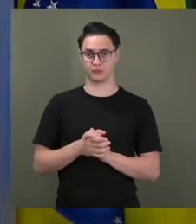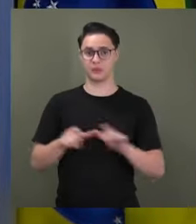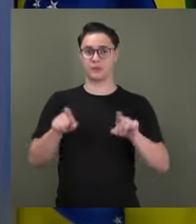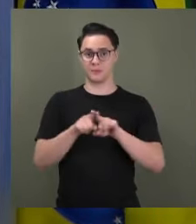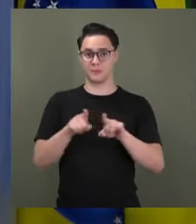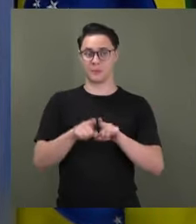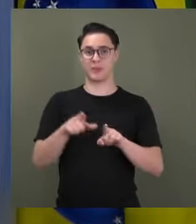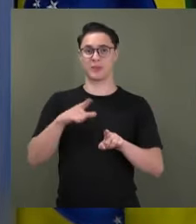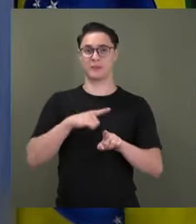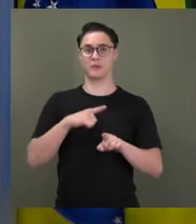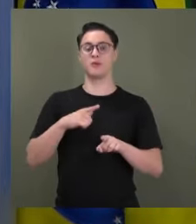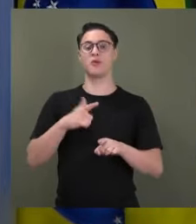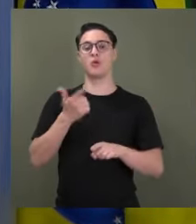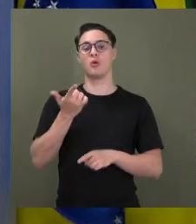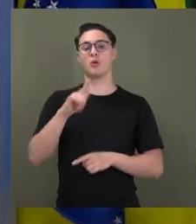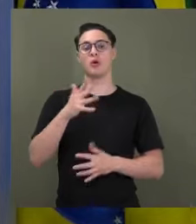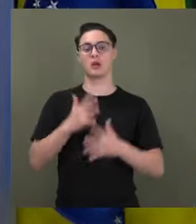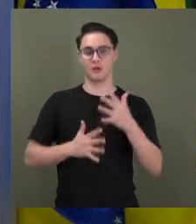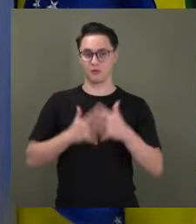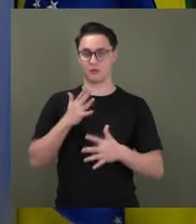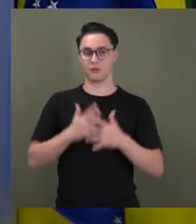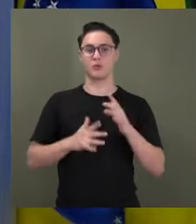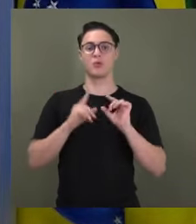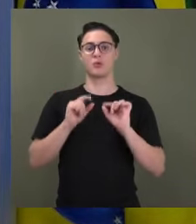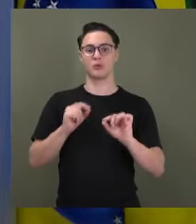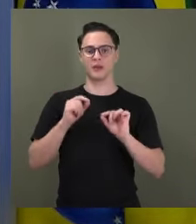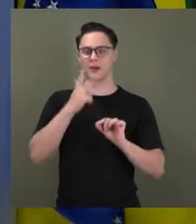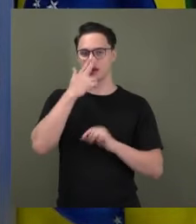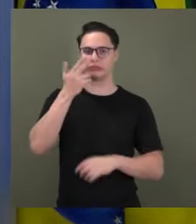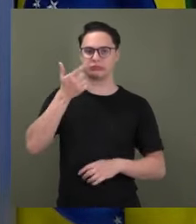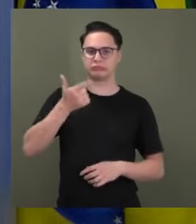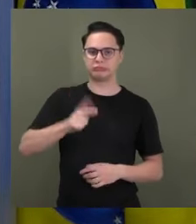agora, outra interferência, senador Plínio, é um atrás do outro.